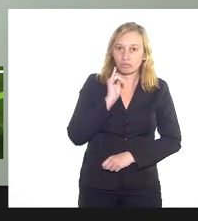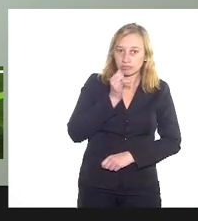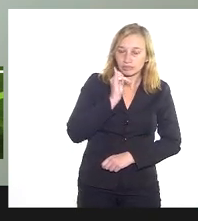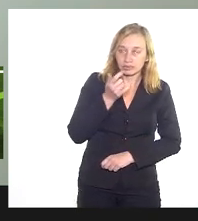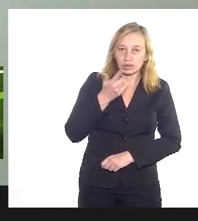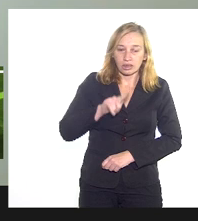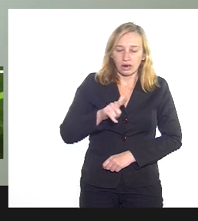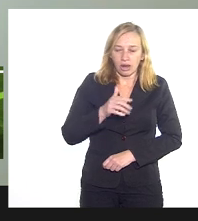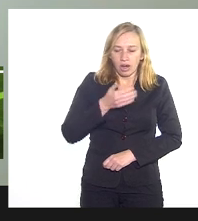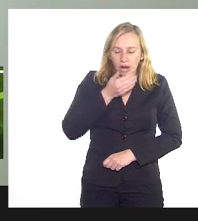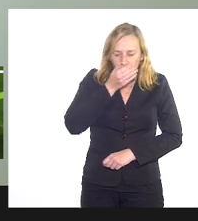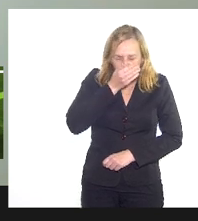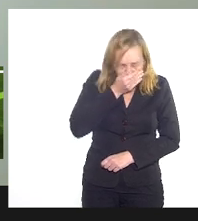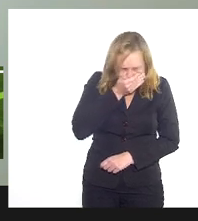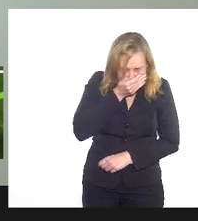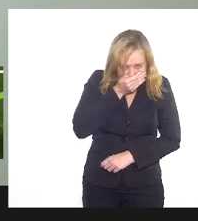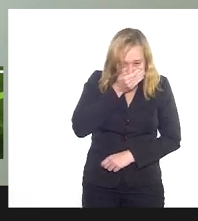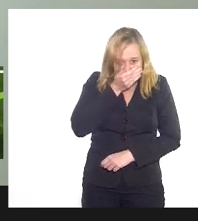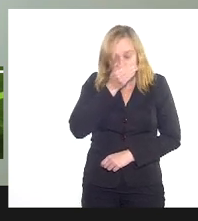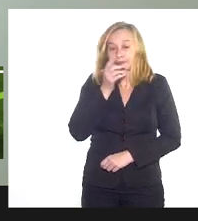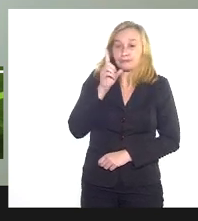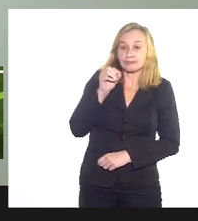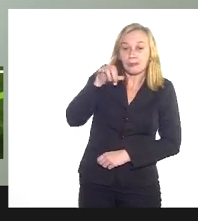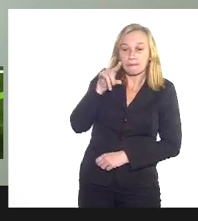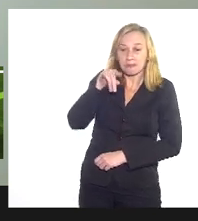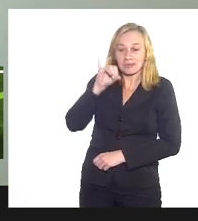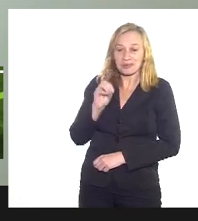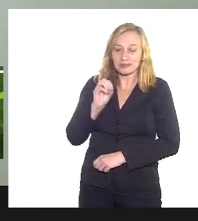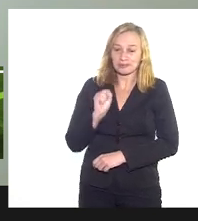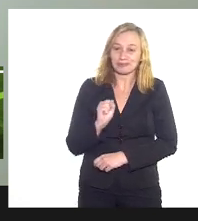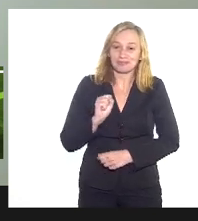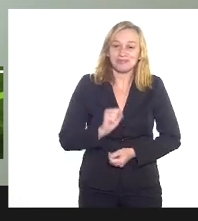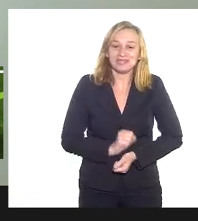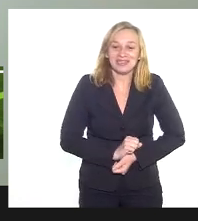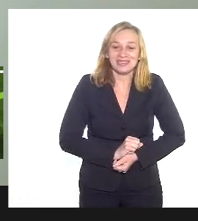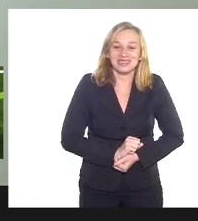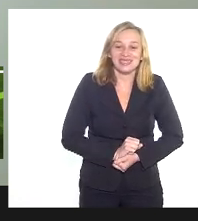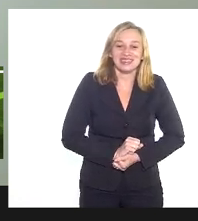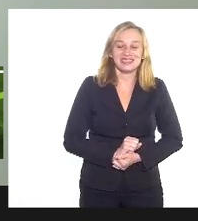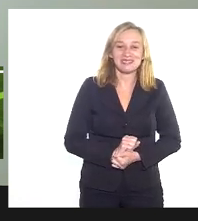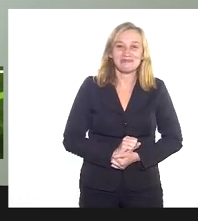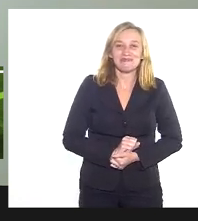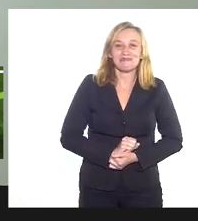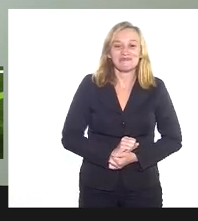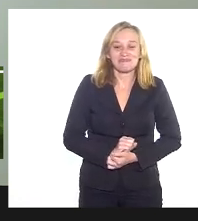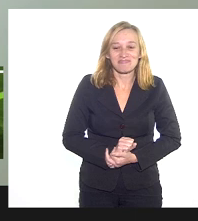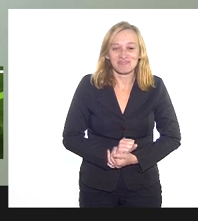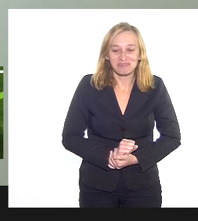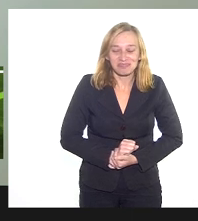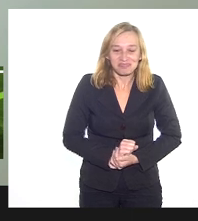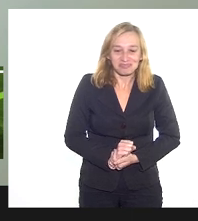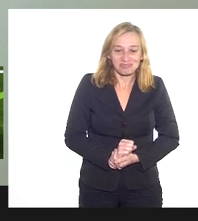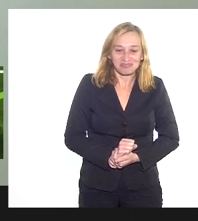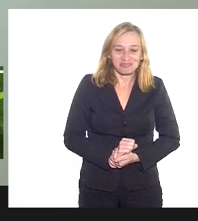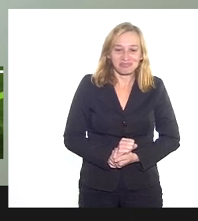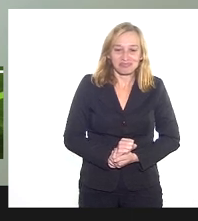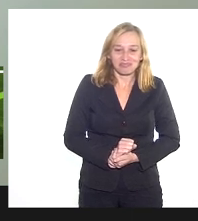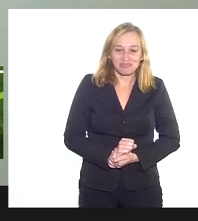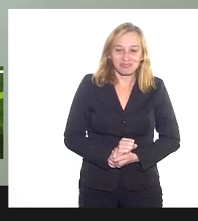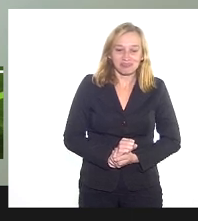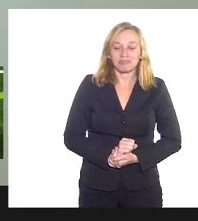do Toninho com relação a esses ataques e a essa